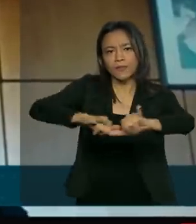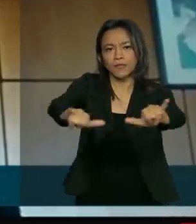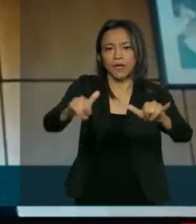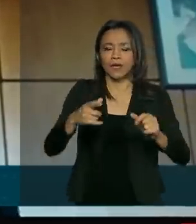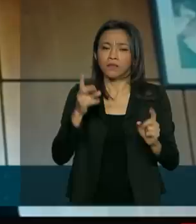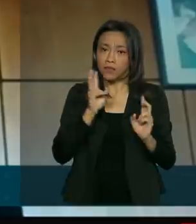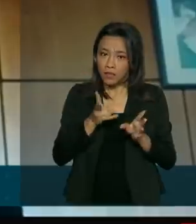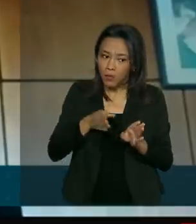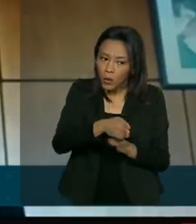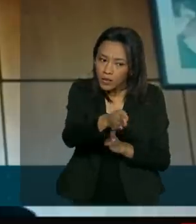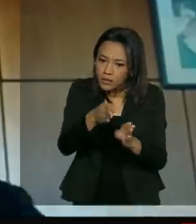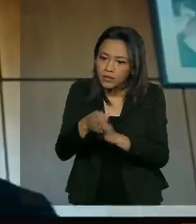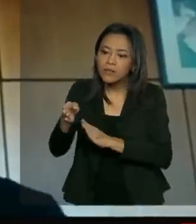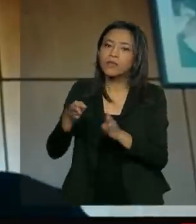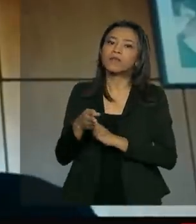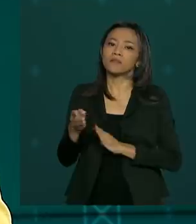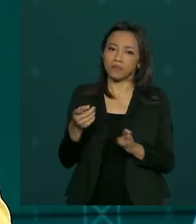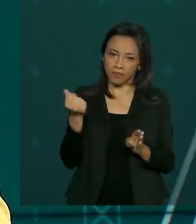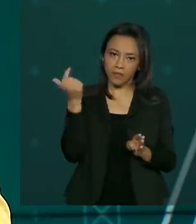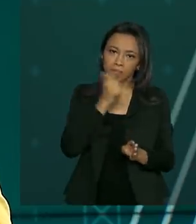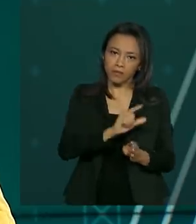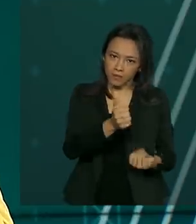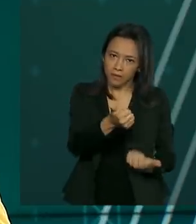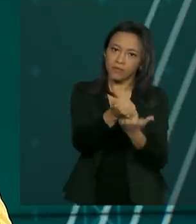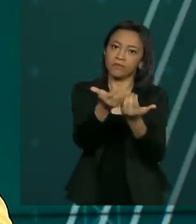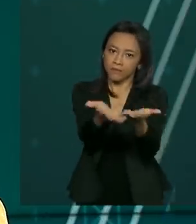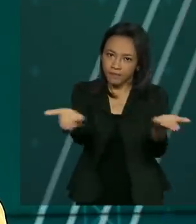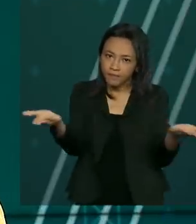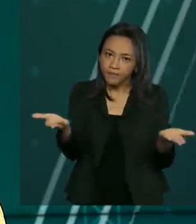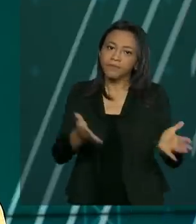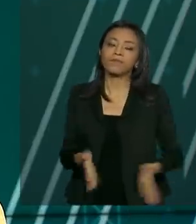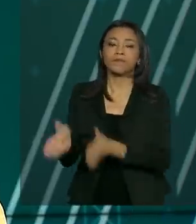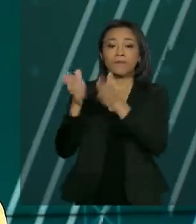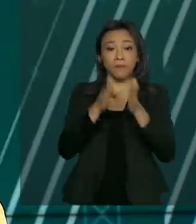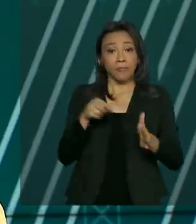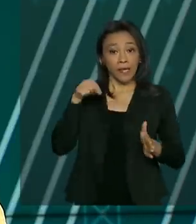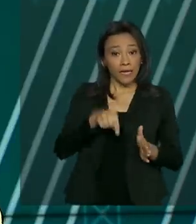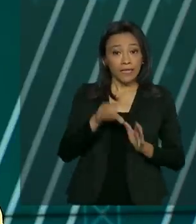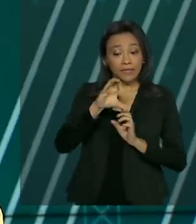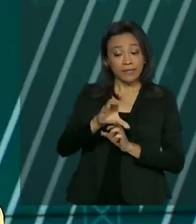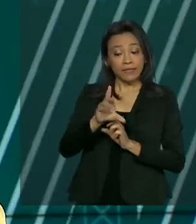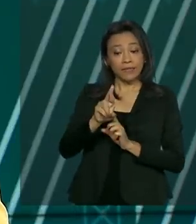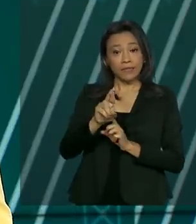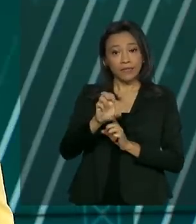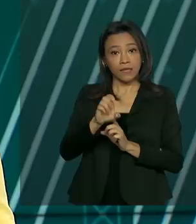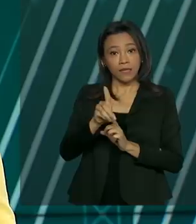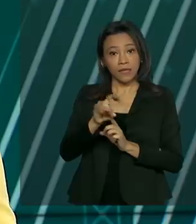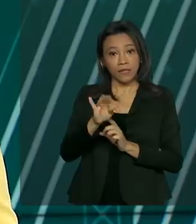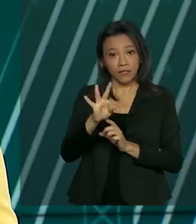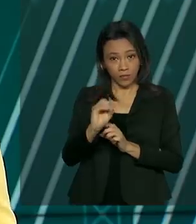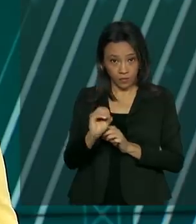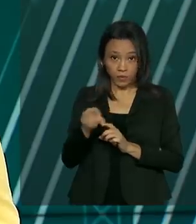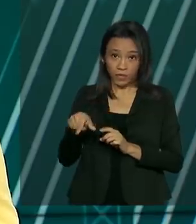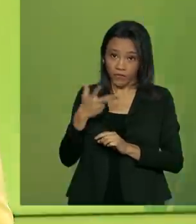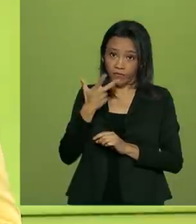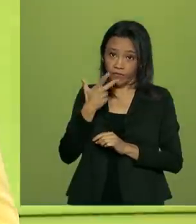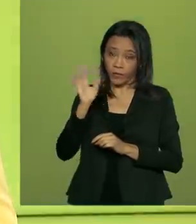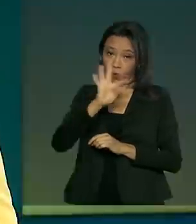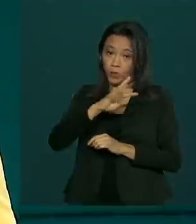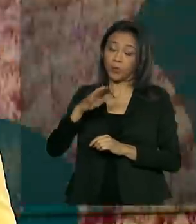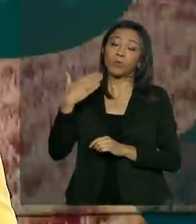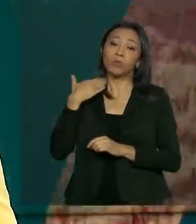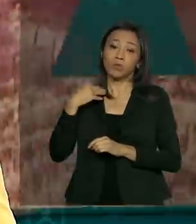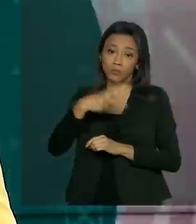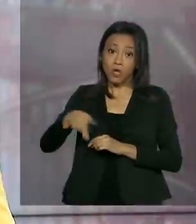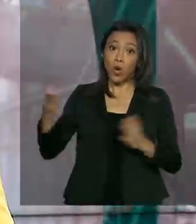ter certeza que o crédito chega onde ele tem que chegar. E sobre esse crédito às empresas que o presidente do Banco Central se referiu, saiu